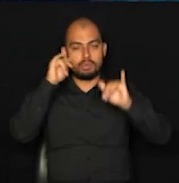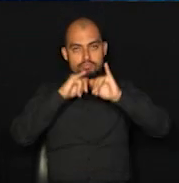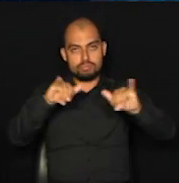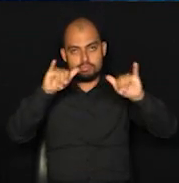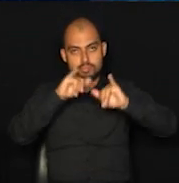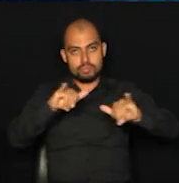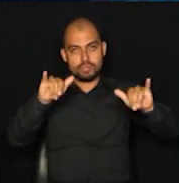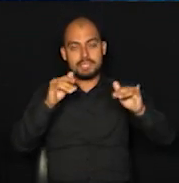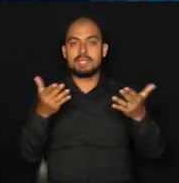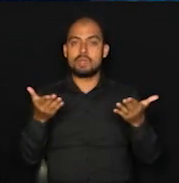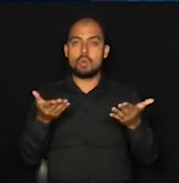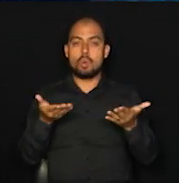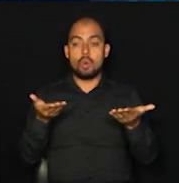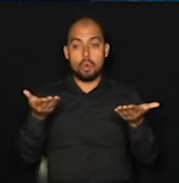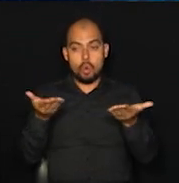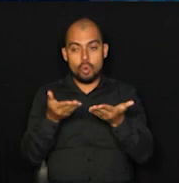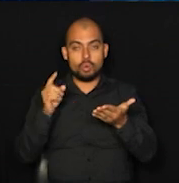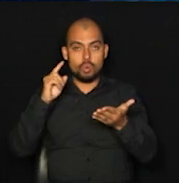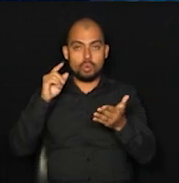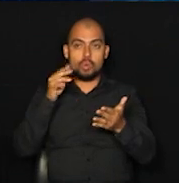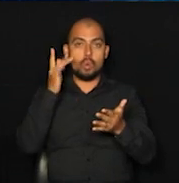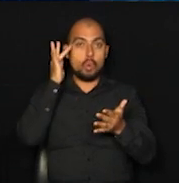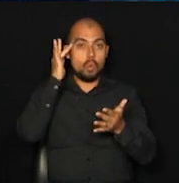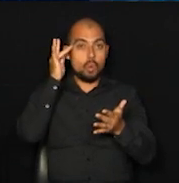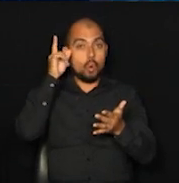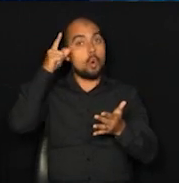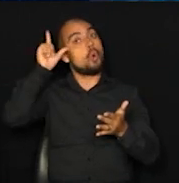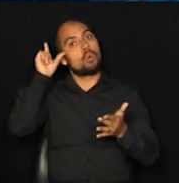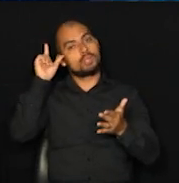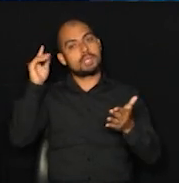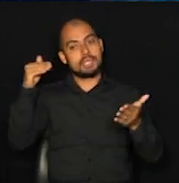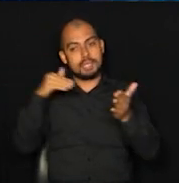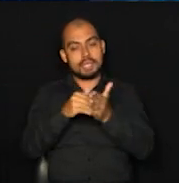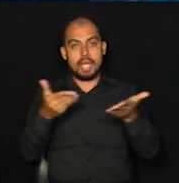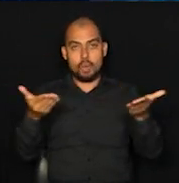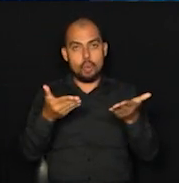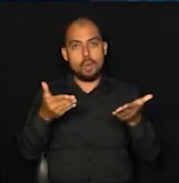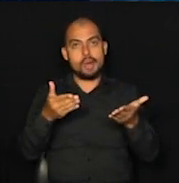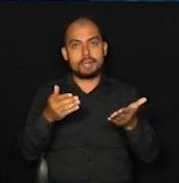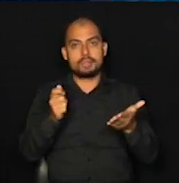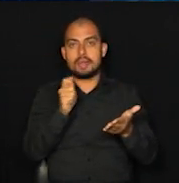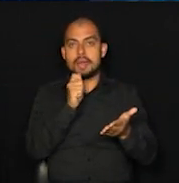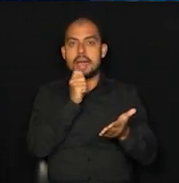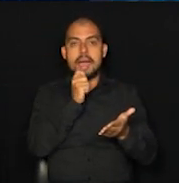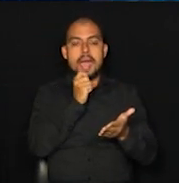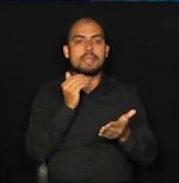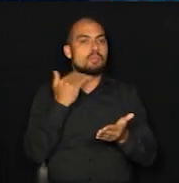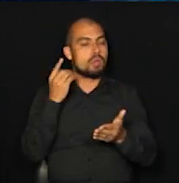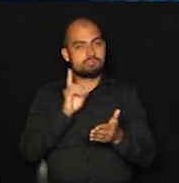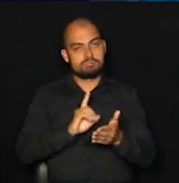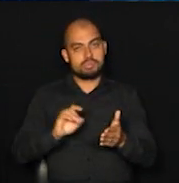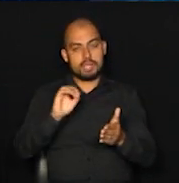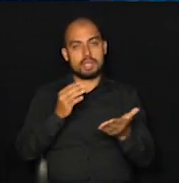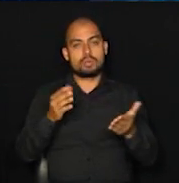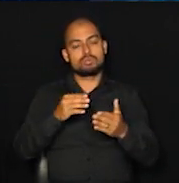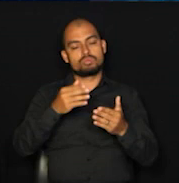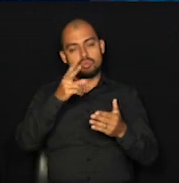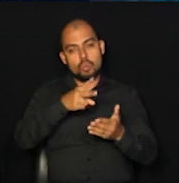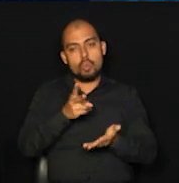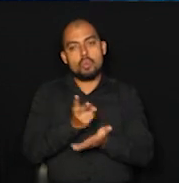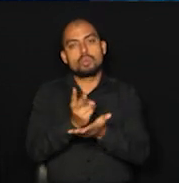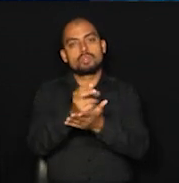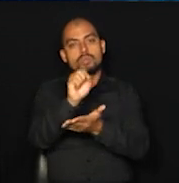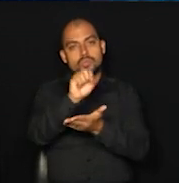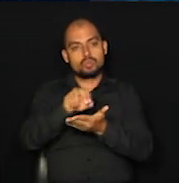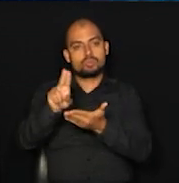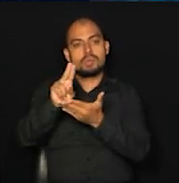de ontem para hoje nós tivemos, não tivemos nenhum registro de morte e a gente segue aí com Sumaré com 252